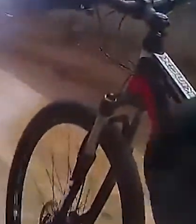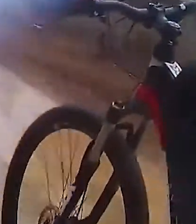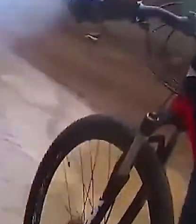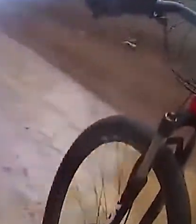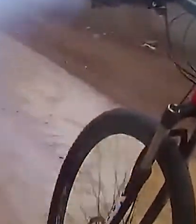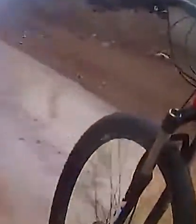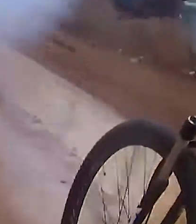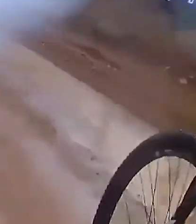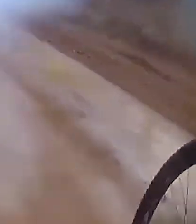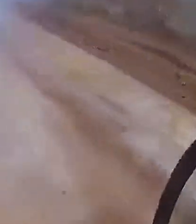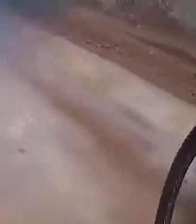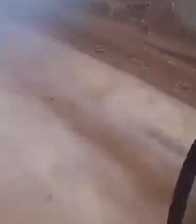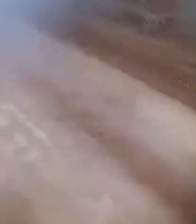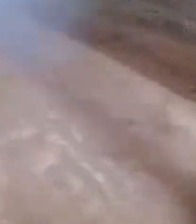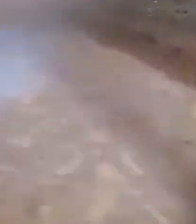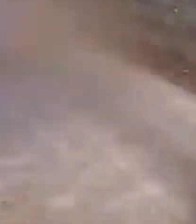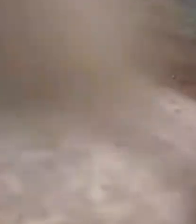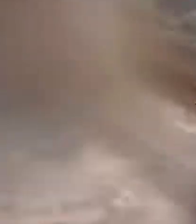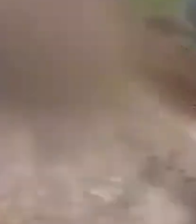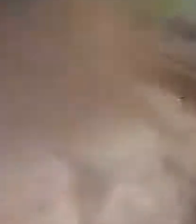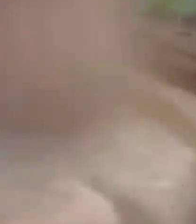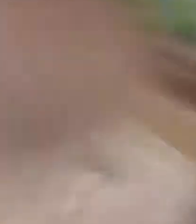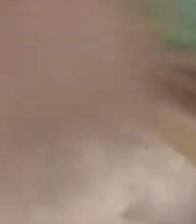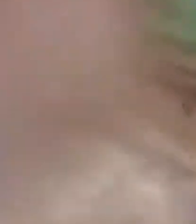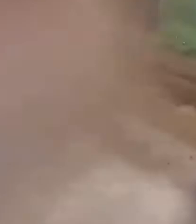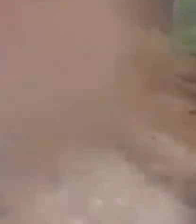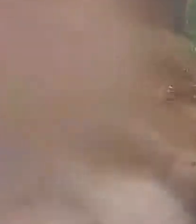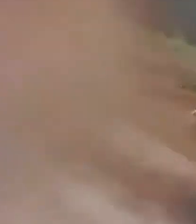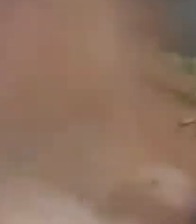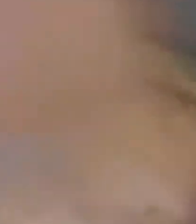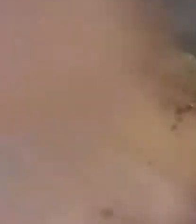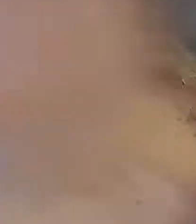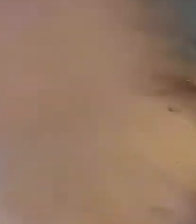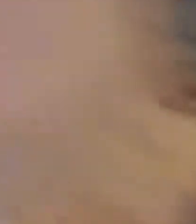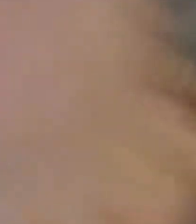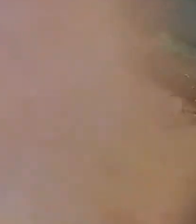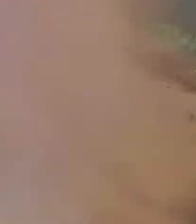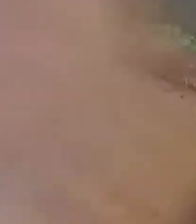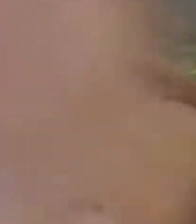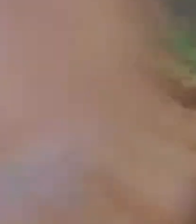ligar no telefone 984536330.